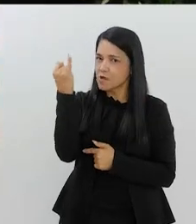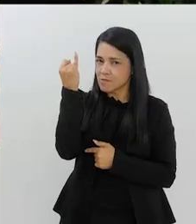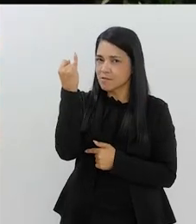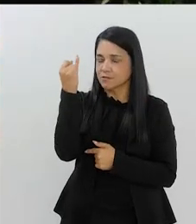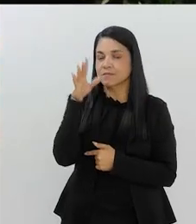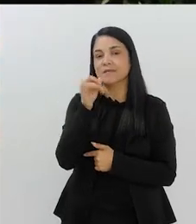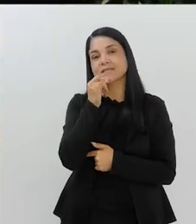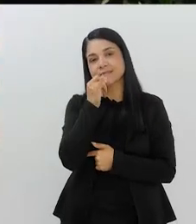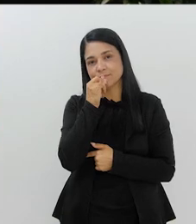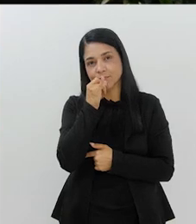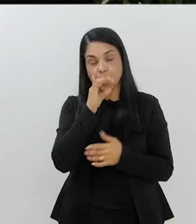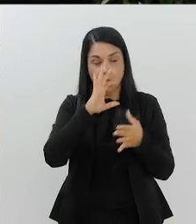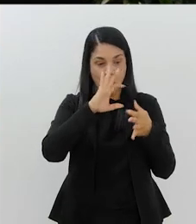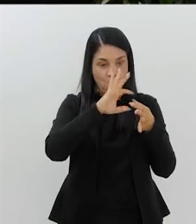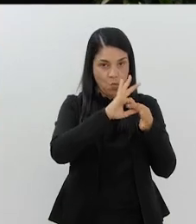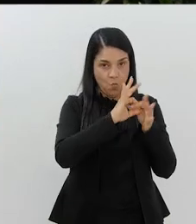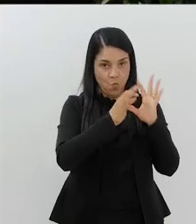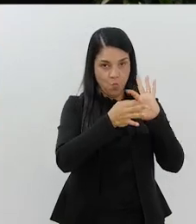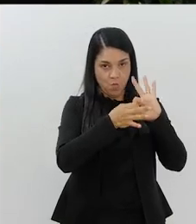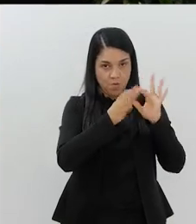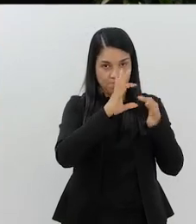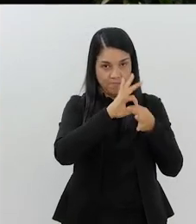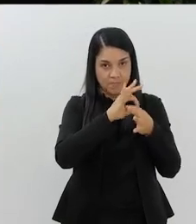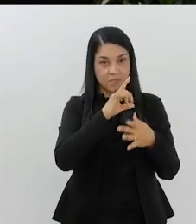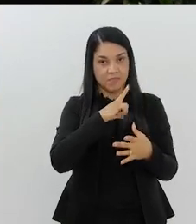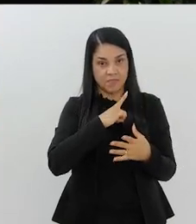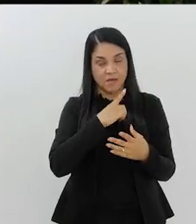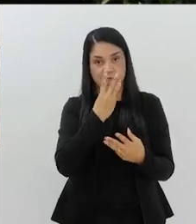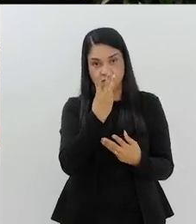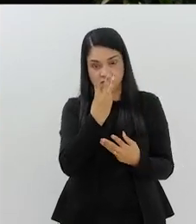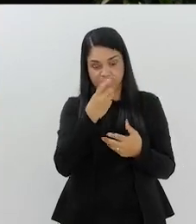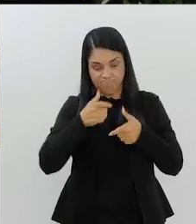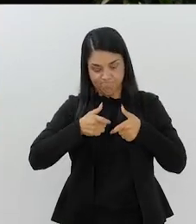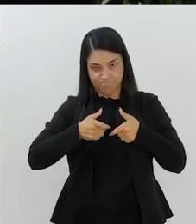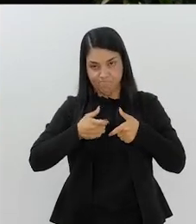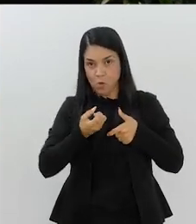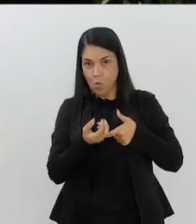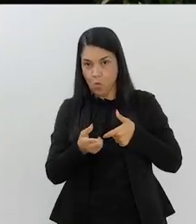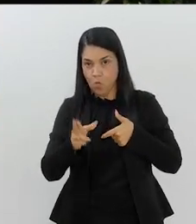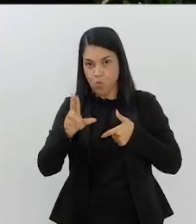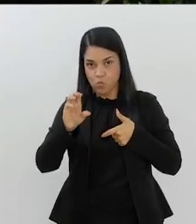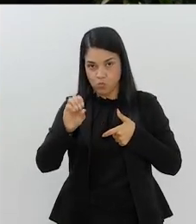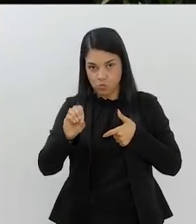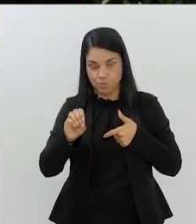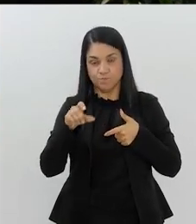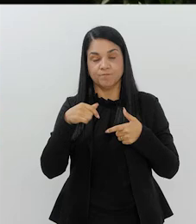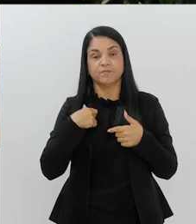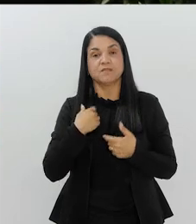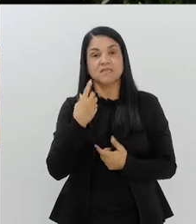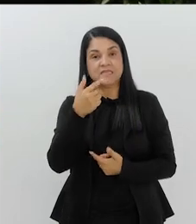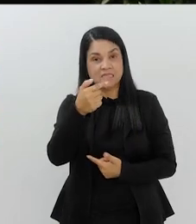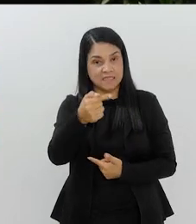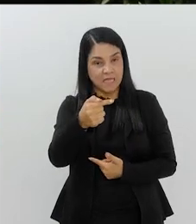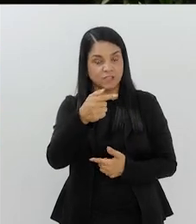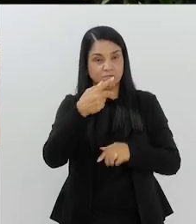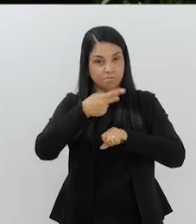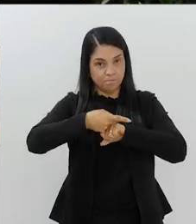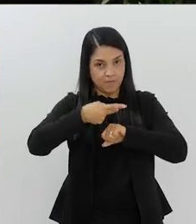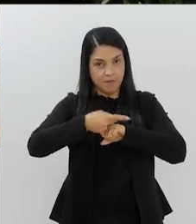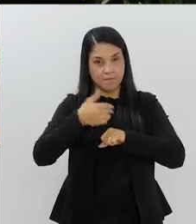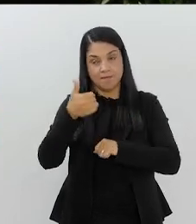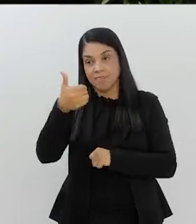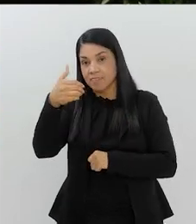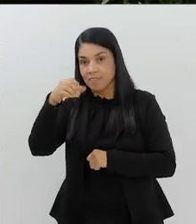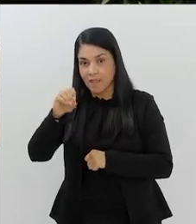acho importante a gente fazer essa comparação. Por exemplo, na Olimpíada, nós tivemos três de ouro, na Olimpíada, três de ouro e